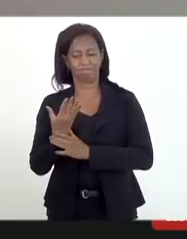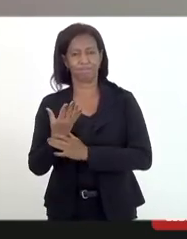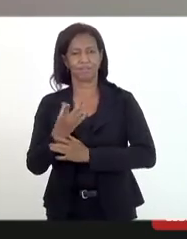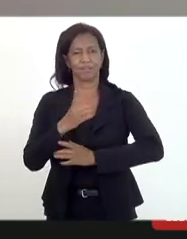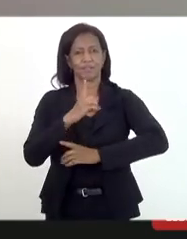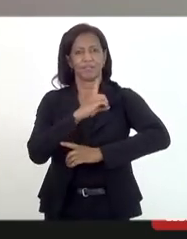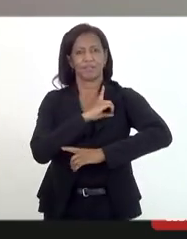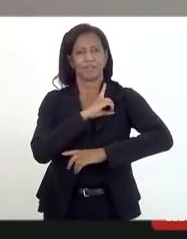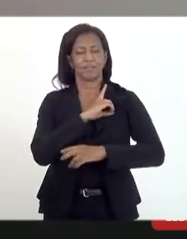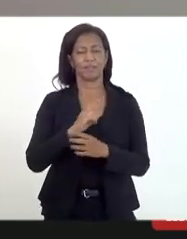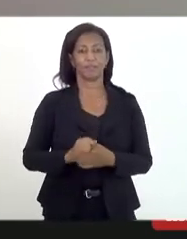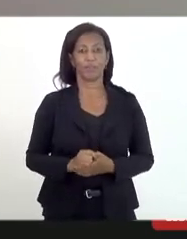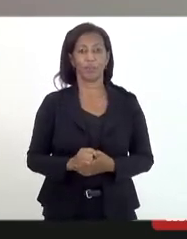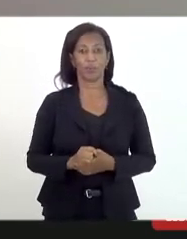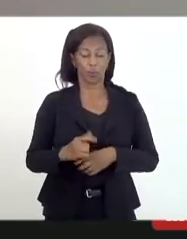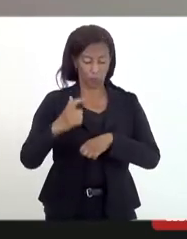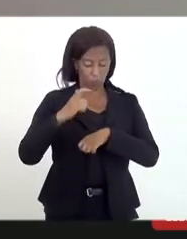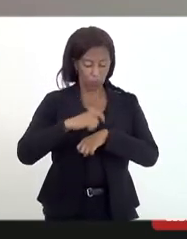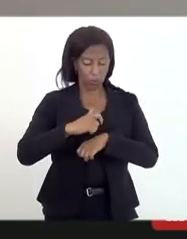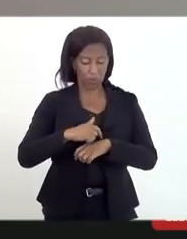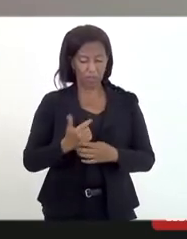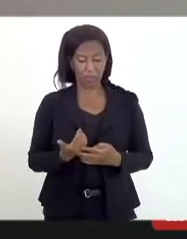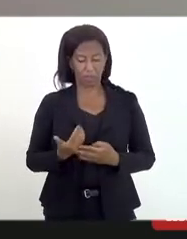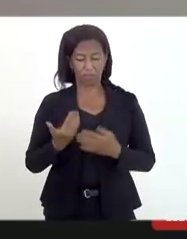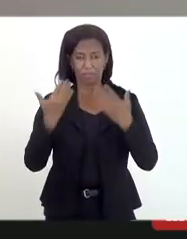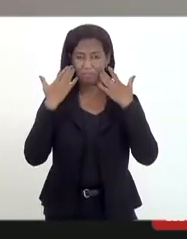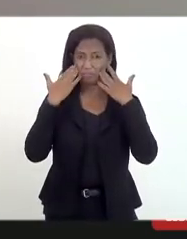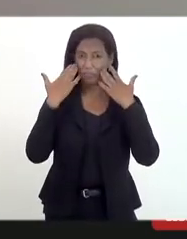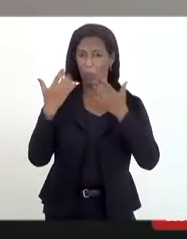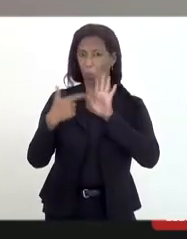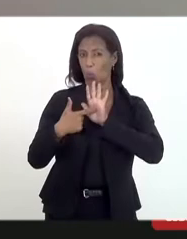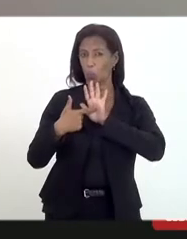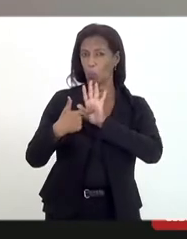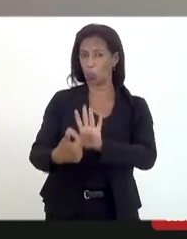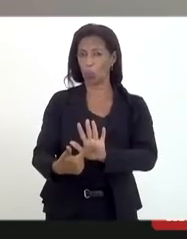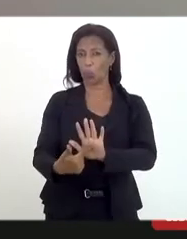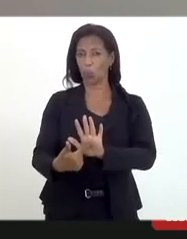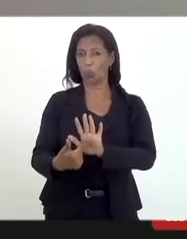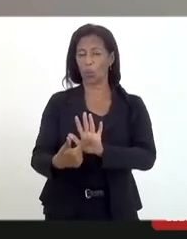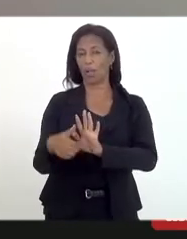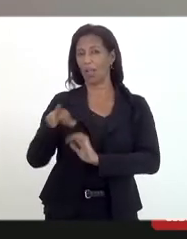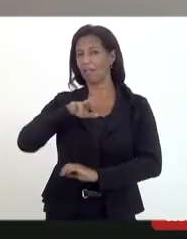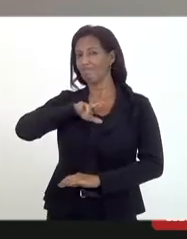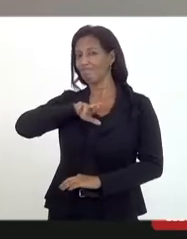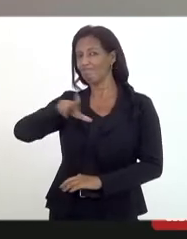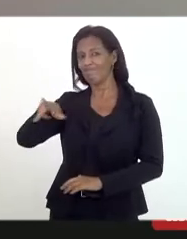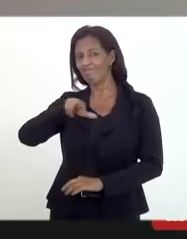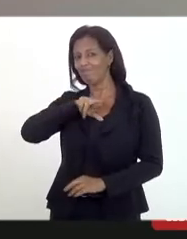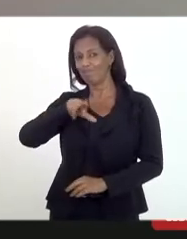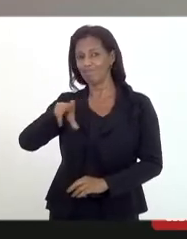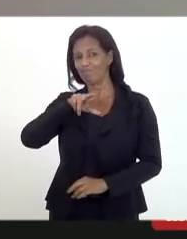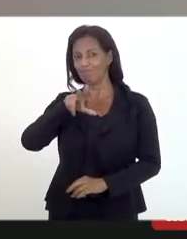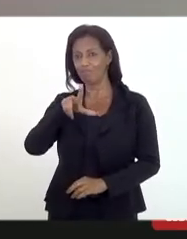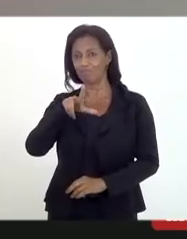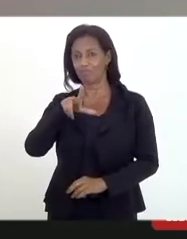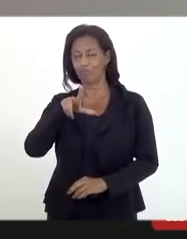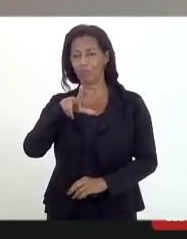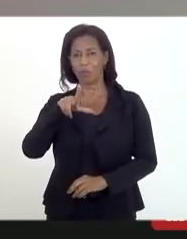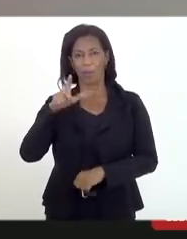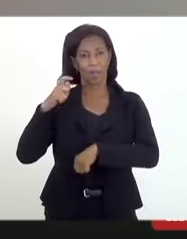O tempo veio a demonstrar que não era precipitada,